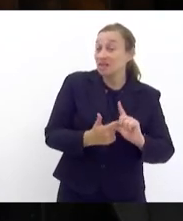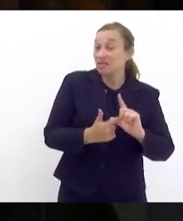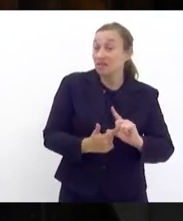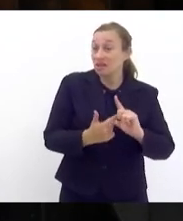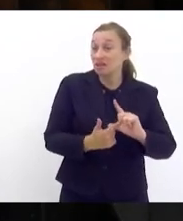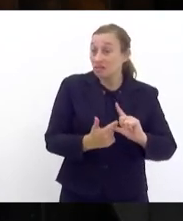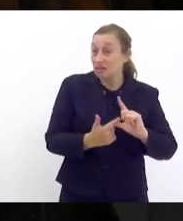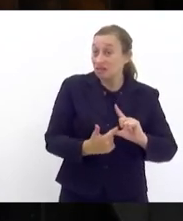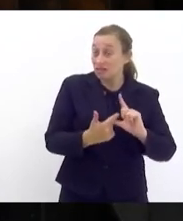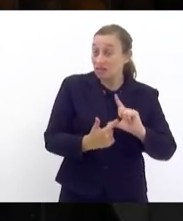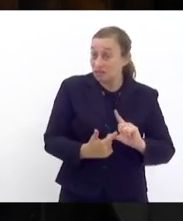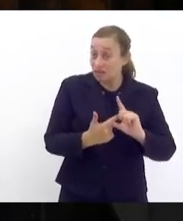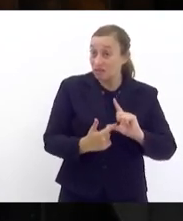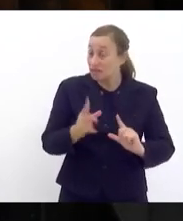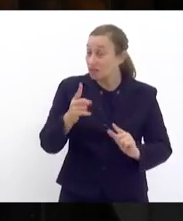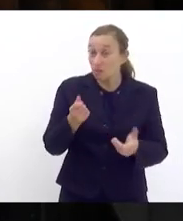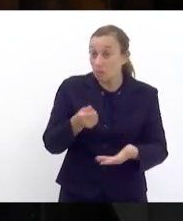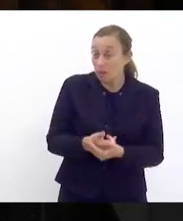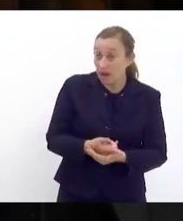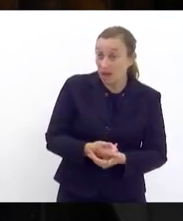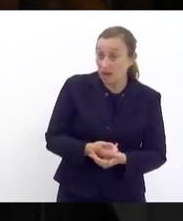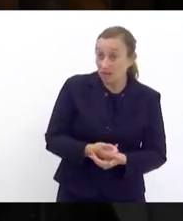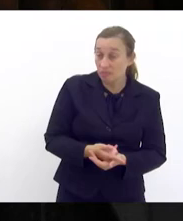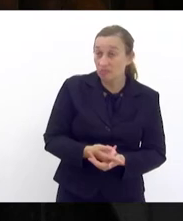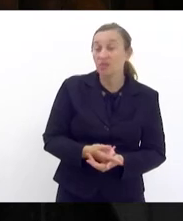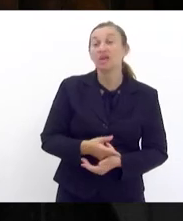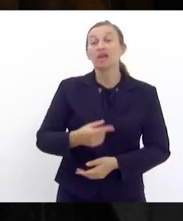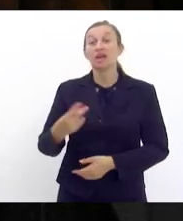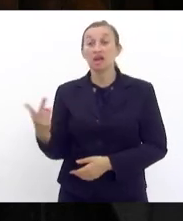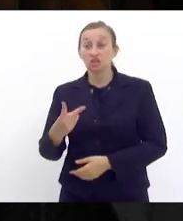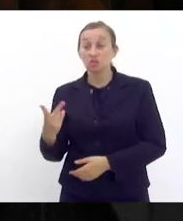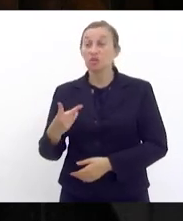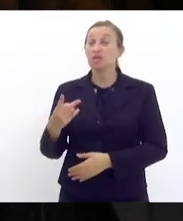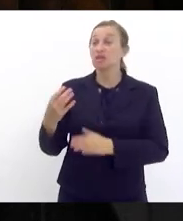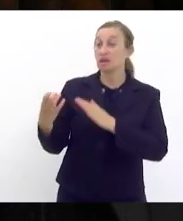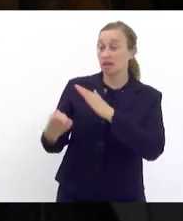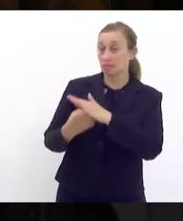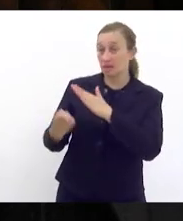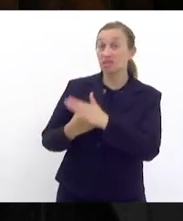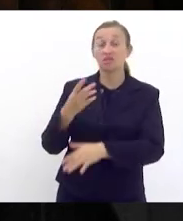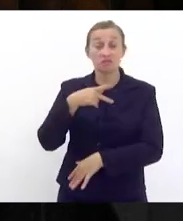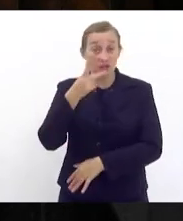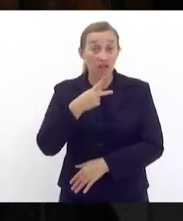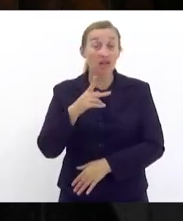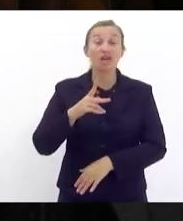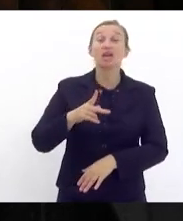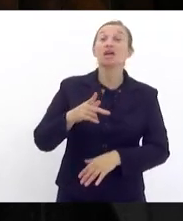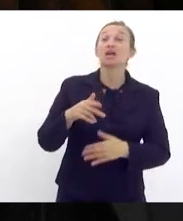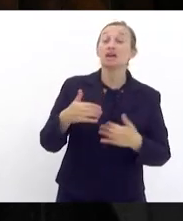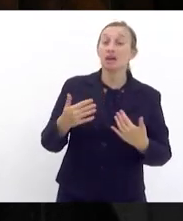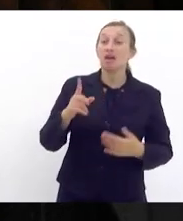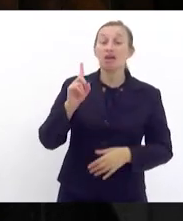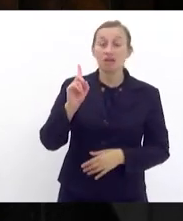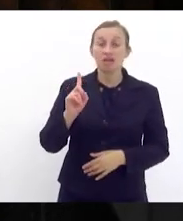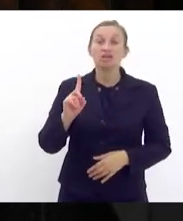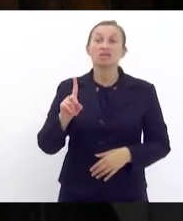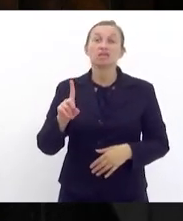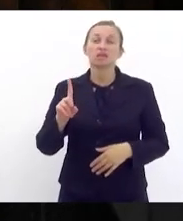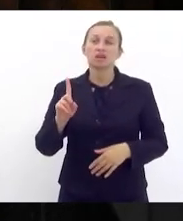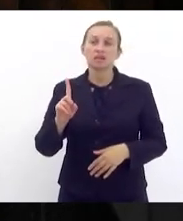falei a Petrobras e a Refit são devedores quanto mais. Então precisa o poder